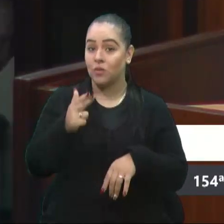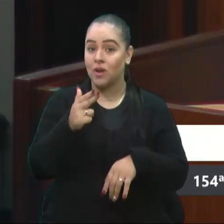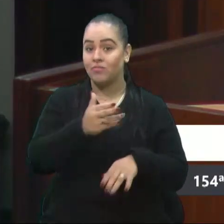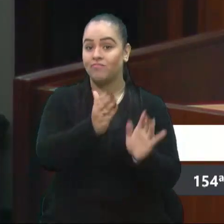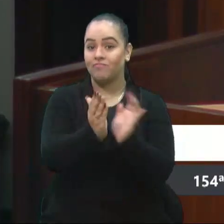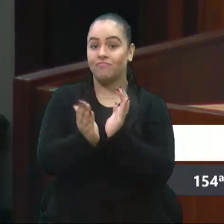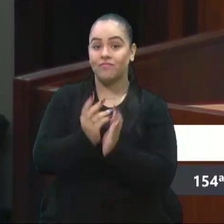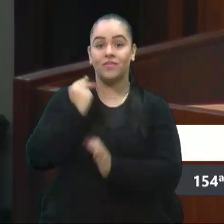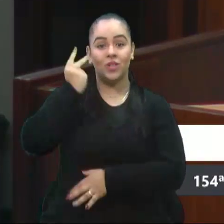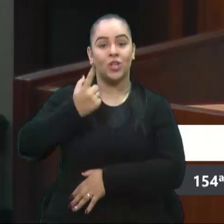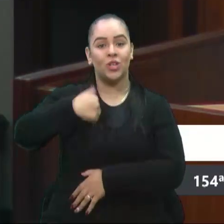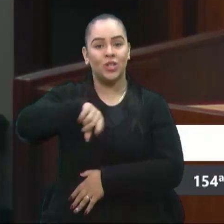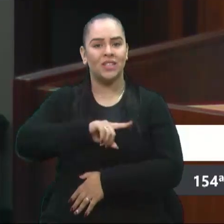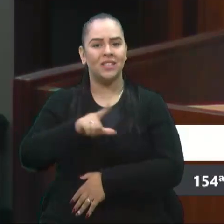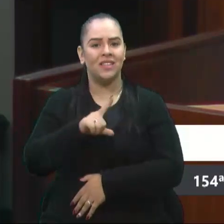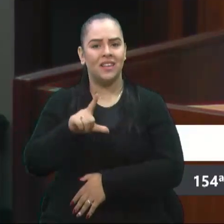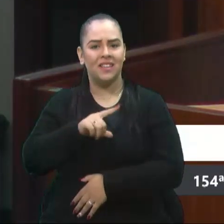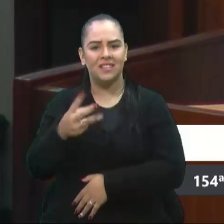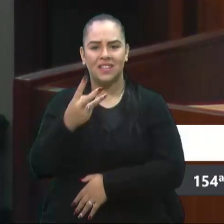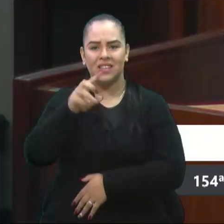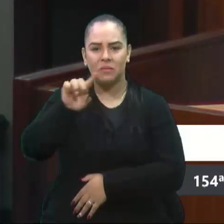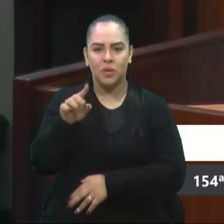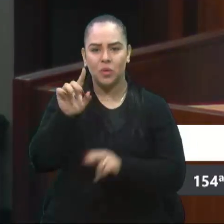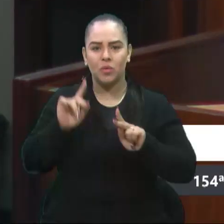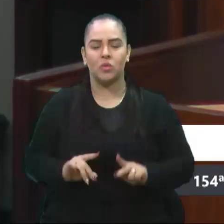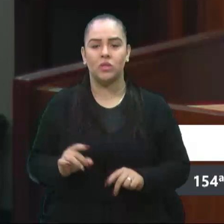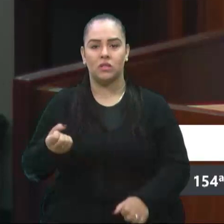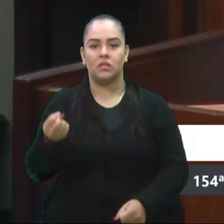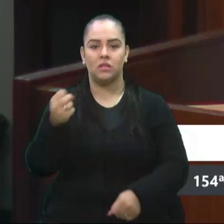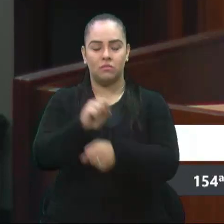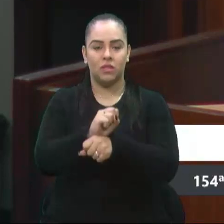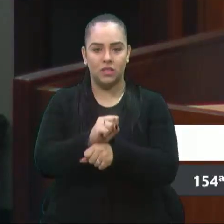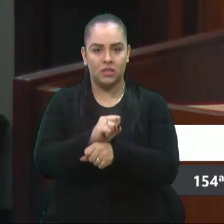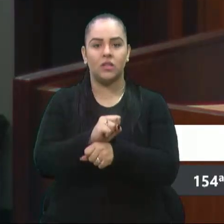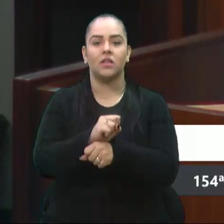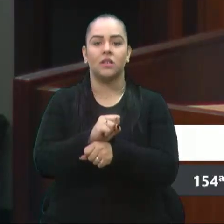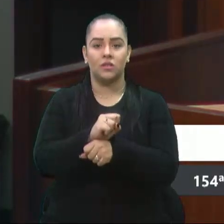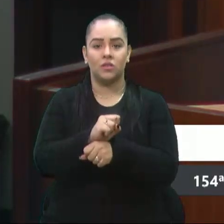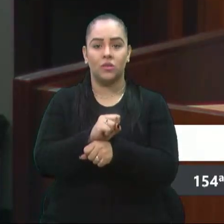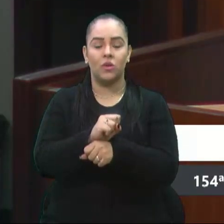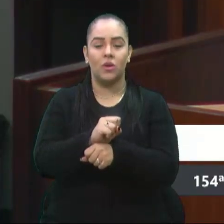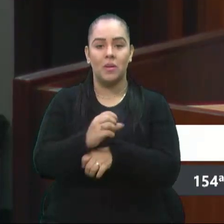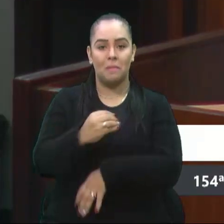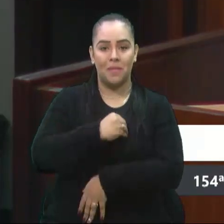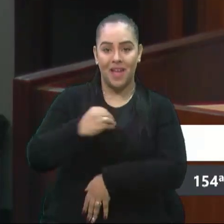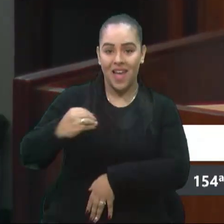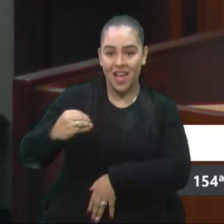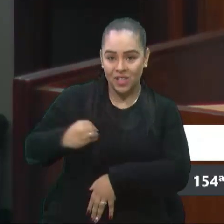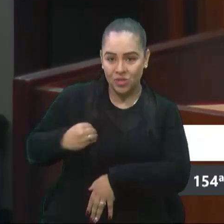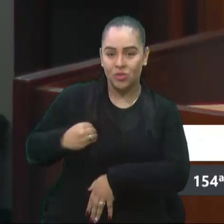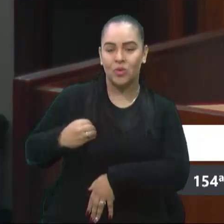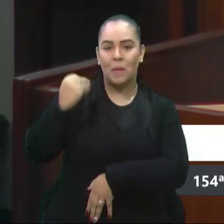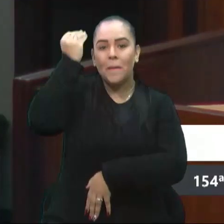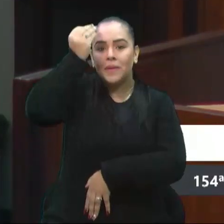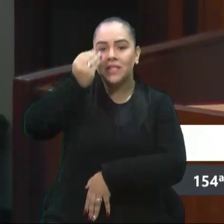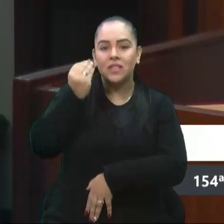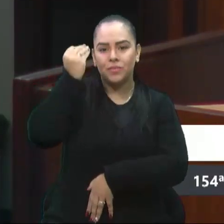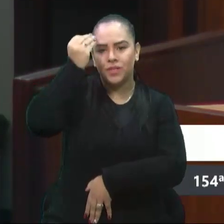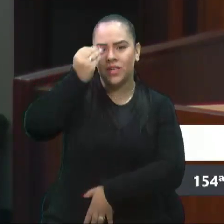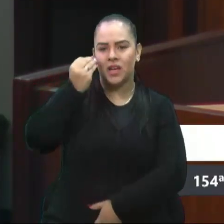vereadores, nós temos 3 mil pessoas aguardando consulta com psicólogo em Caxias do Sul e psiquiatra. 3 mil pessoas.